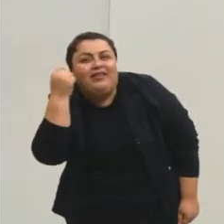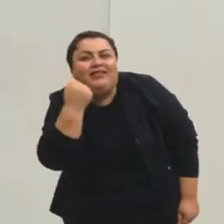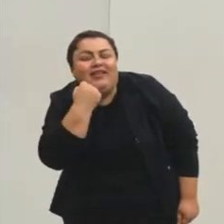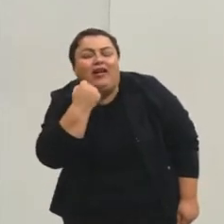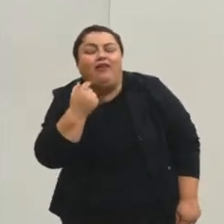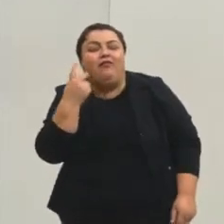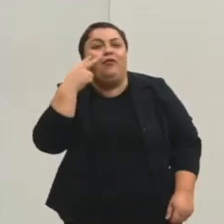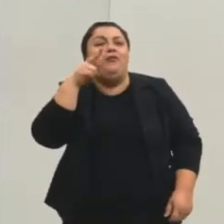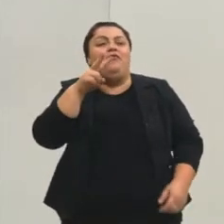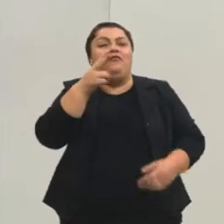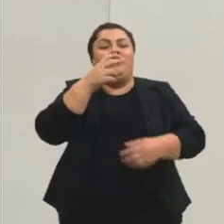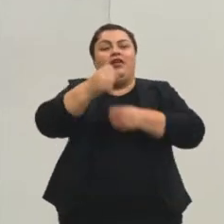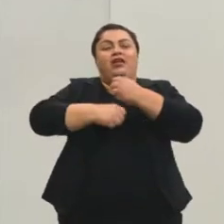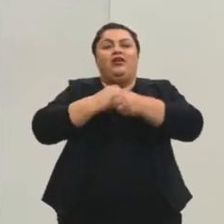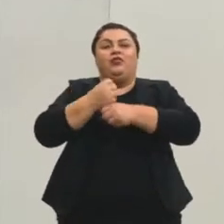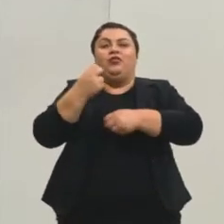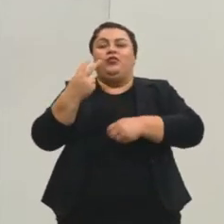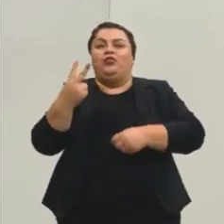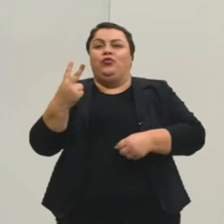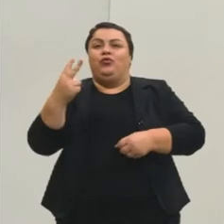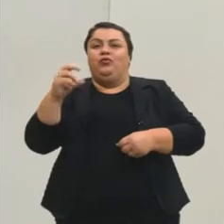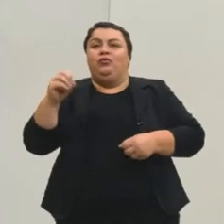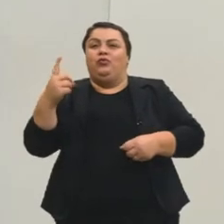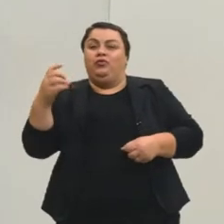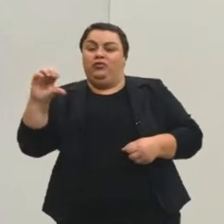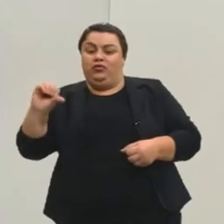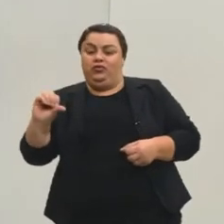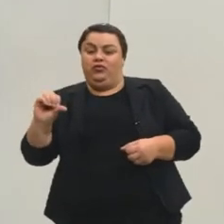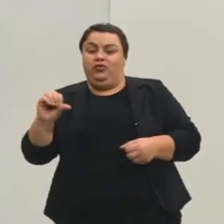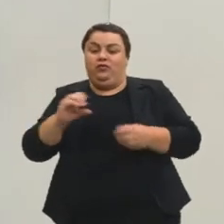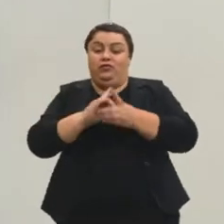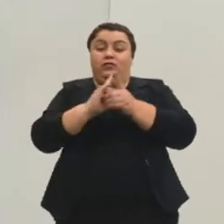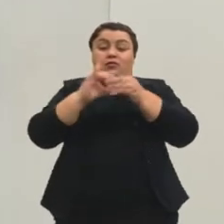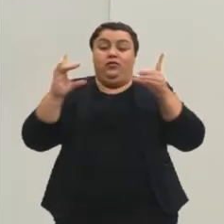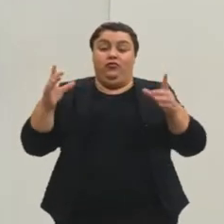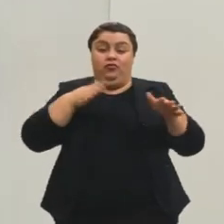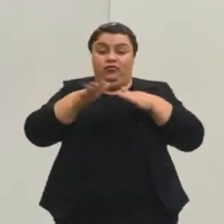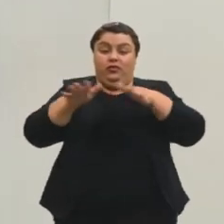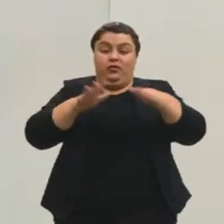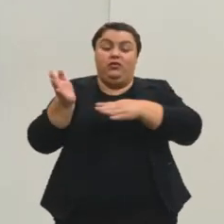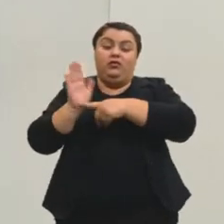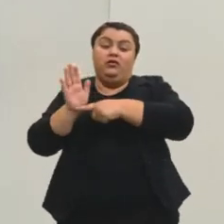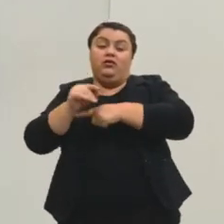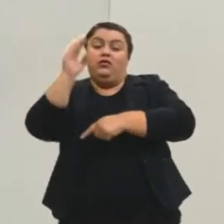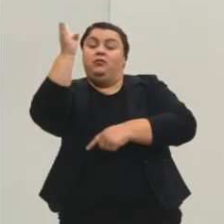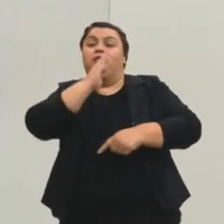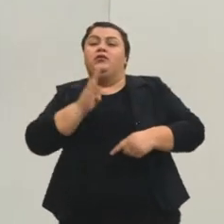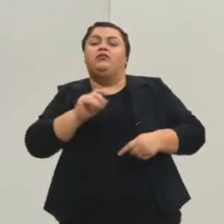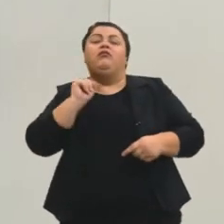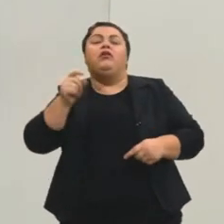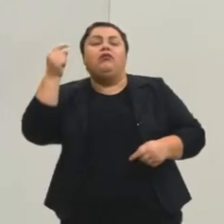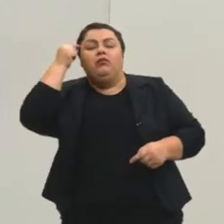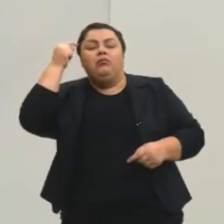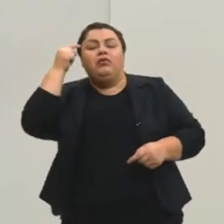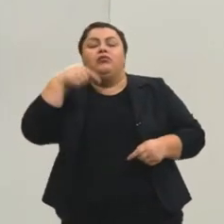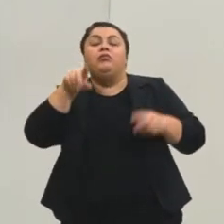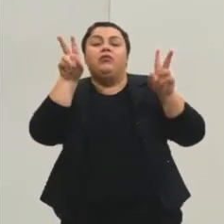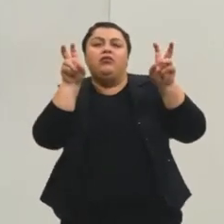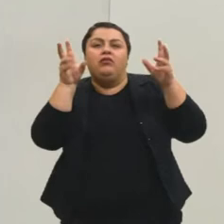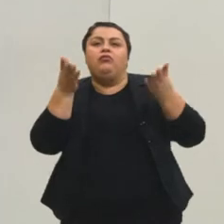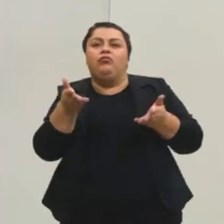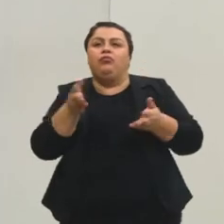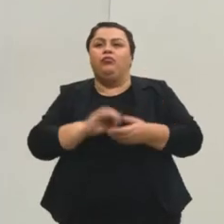2019. Democratização do acesso ao cinema no Brasil. O que eu penso sobre esse tema? Ah,